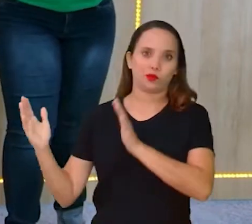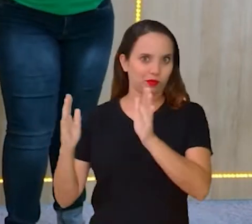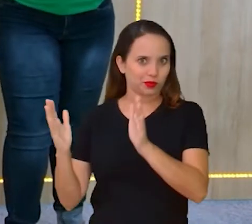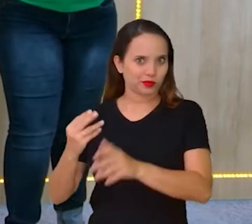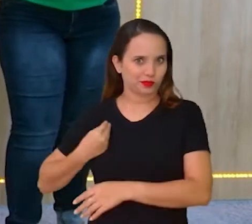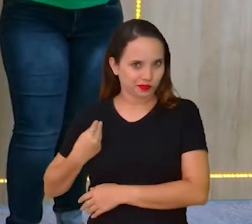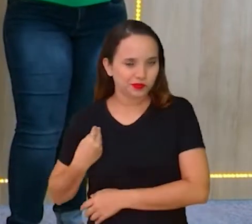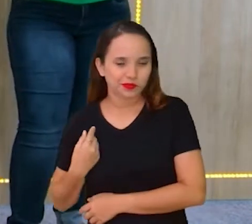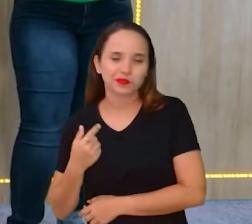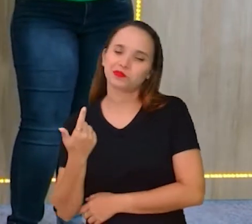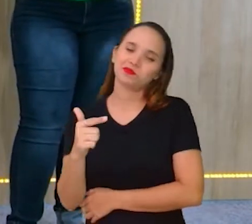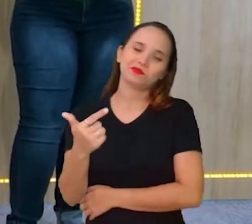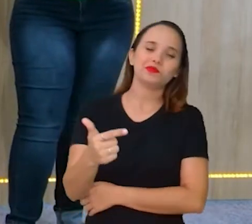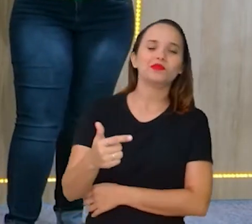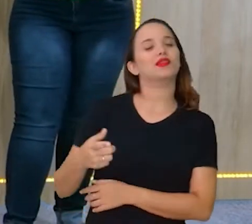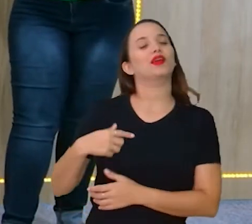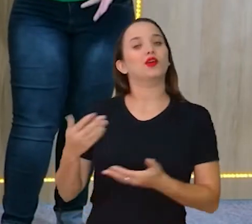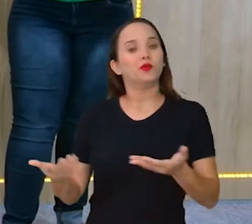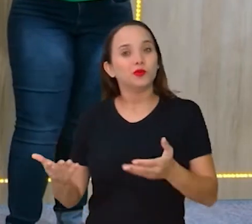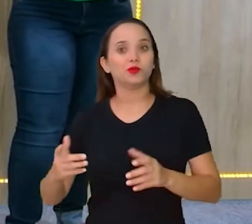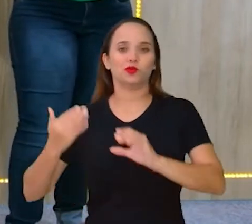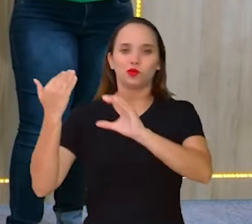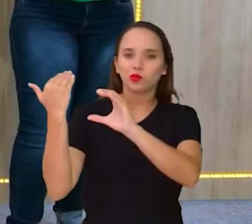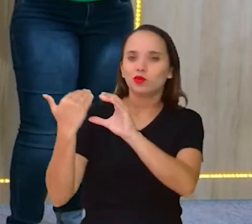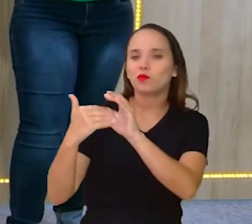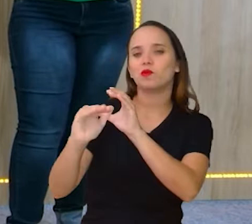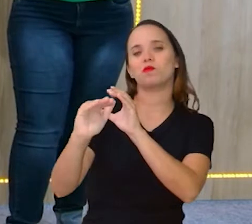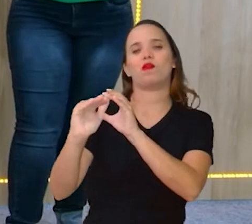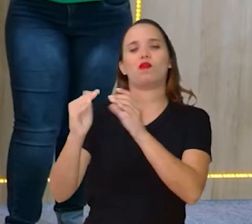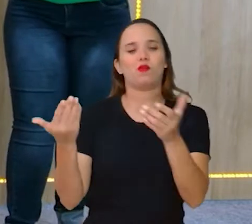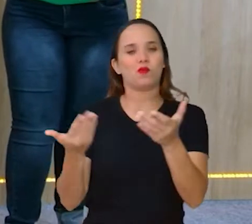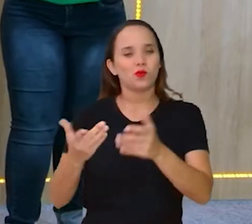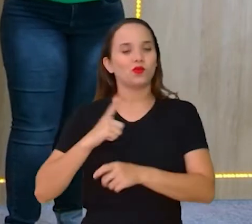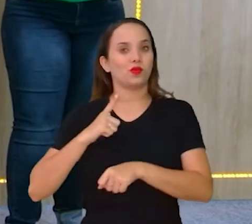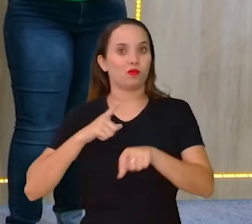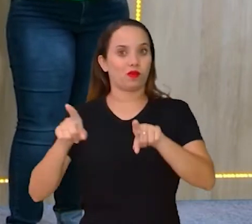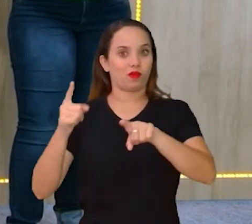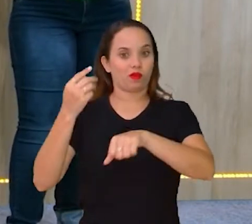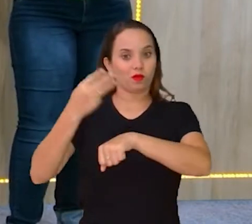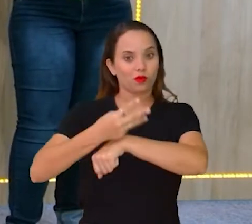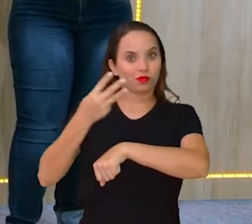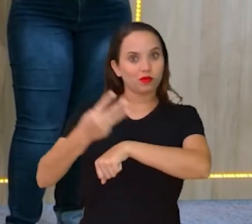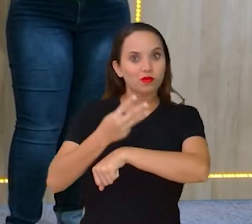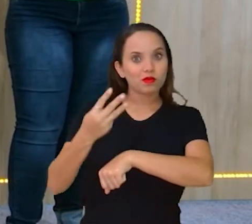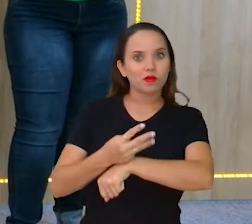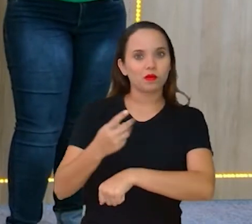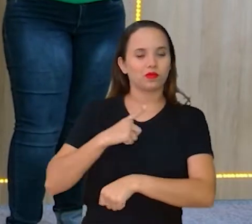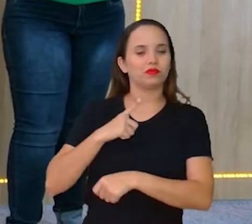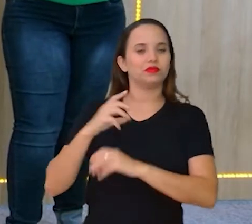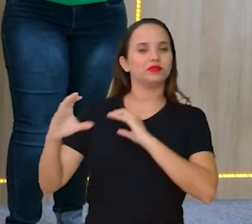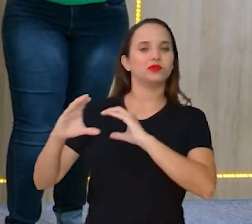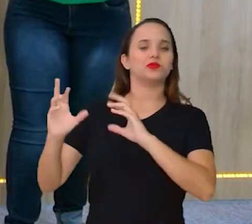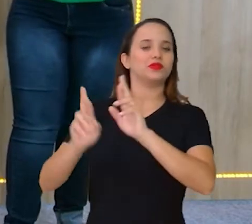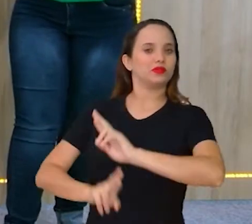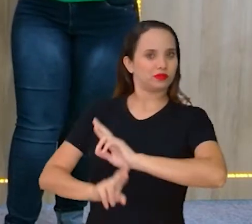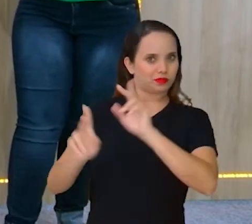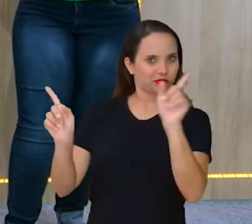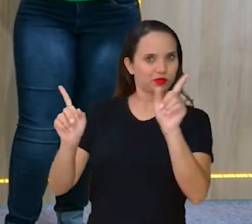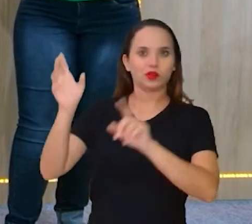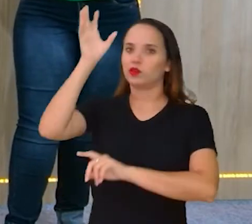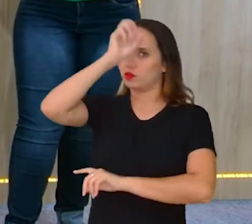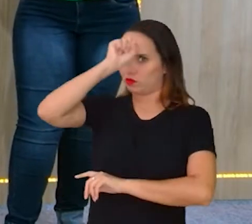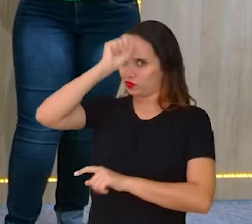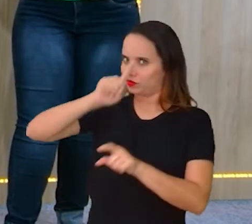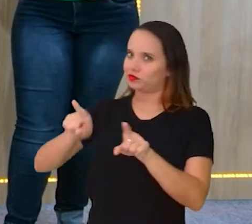A gente quase não faz isso, a gente manda e-mail, a gente tem o WhatsApp, a gente se comunica de forma diferente e aprender